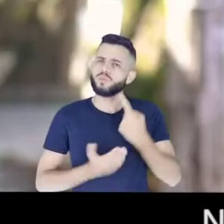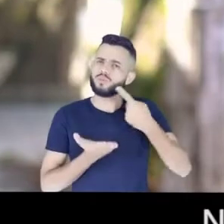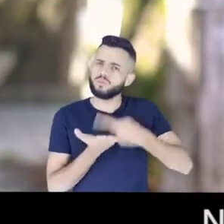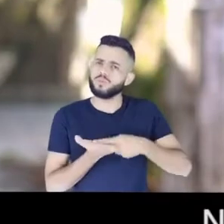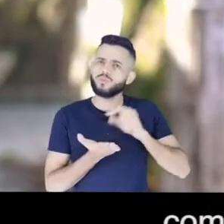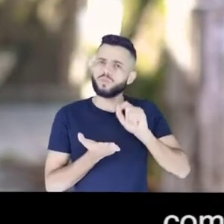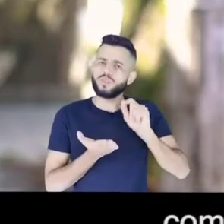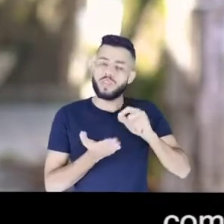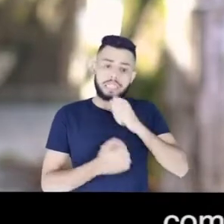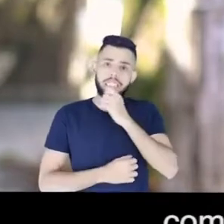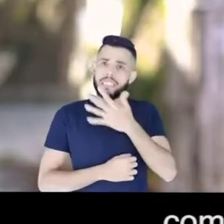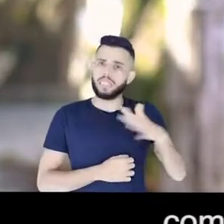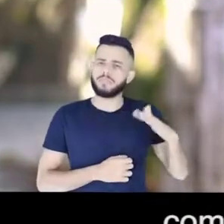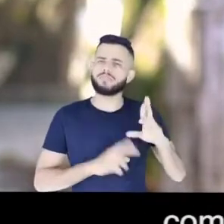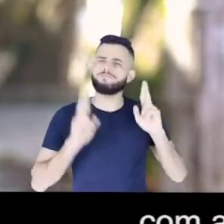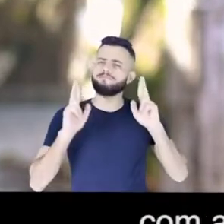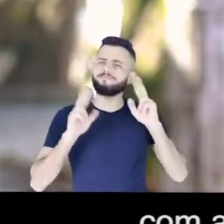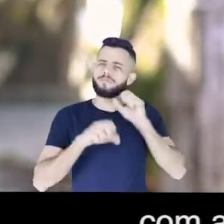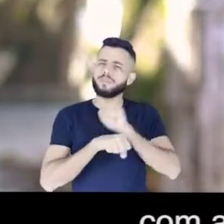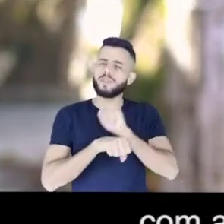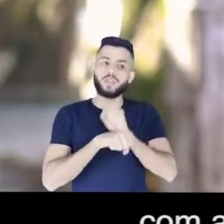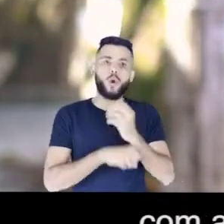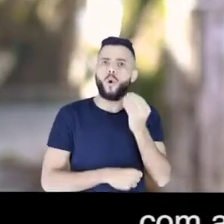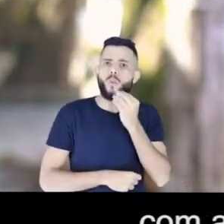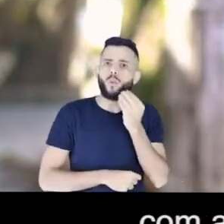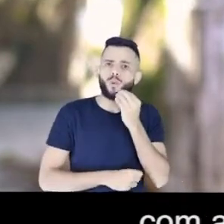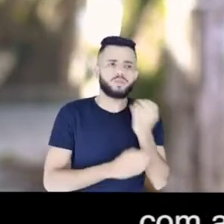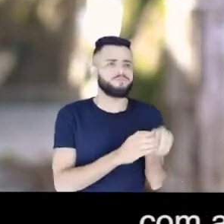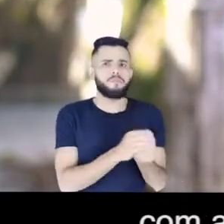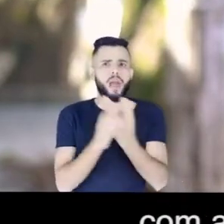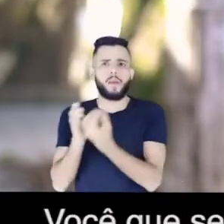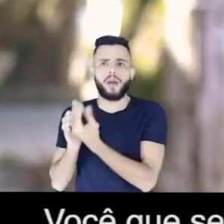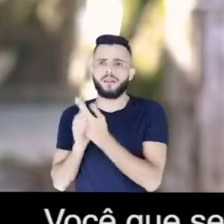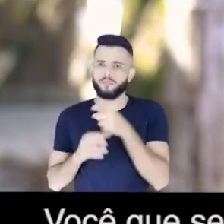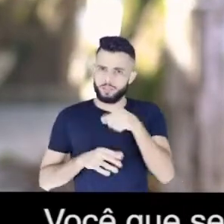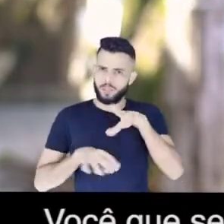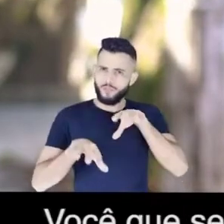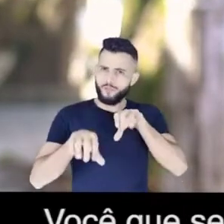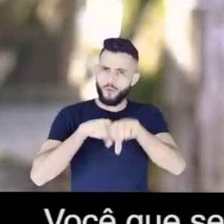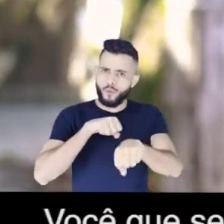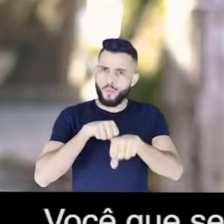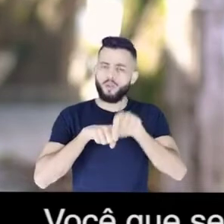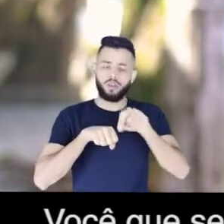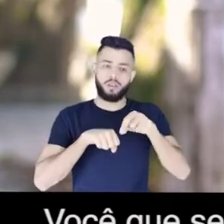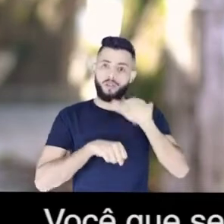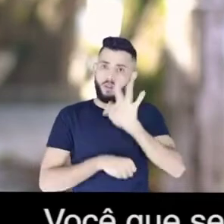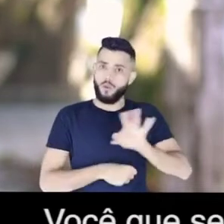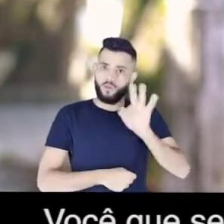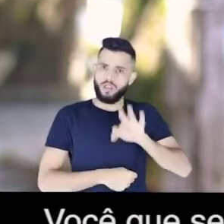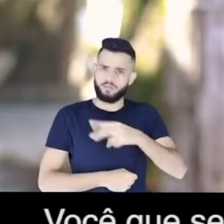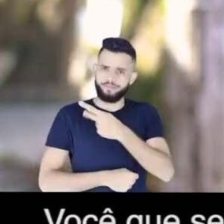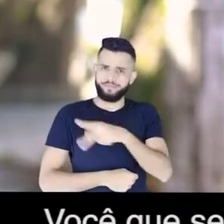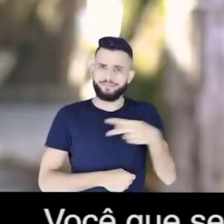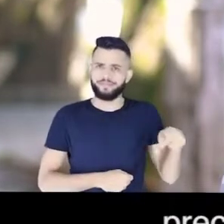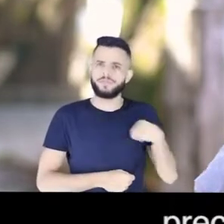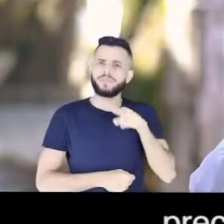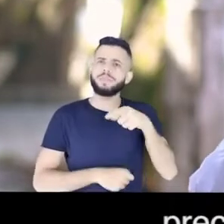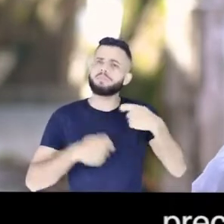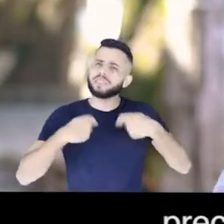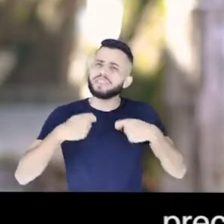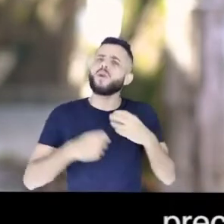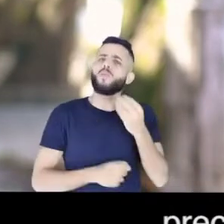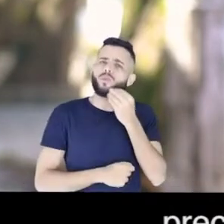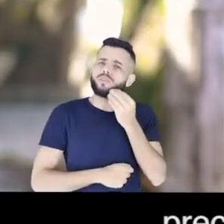Nosso compromisso é com a Santos da esperança, com a Santos das oportunidades. Você que se formou nas nossas universidades,